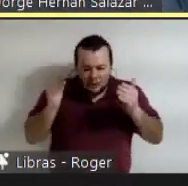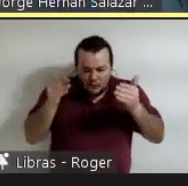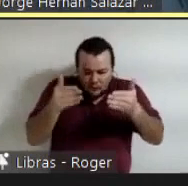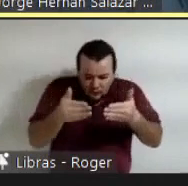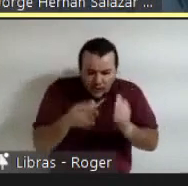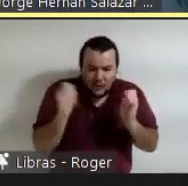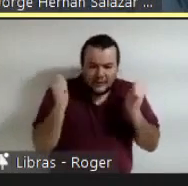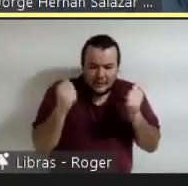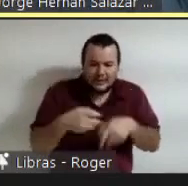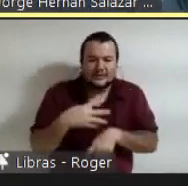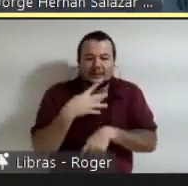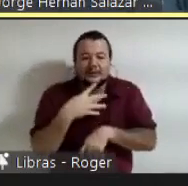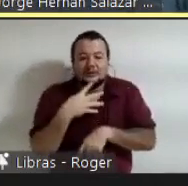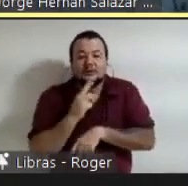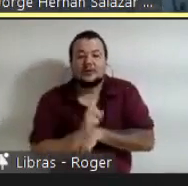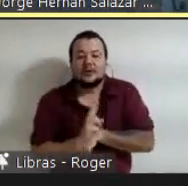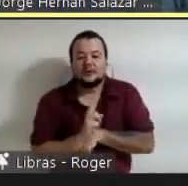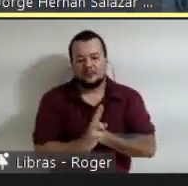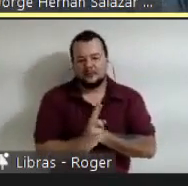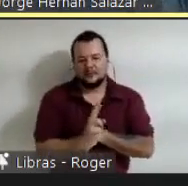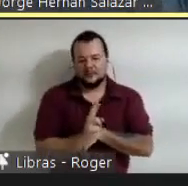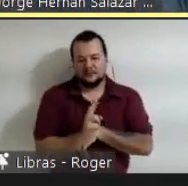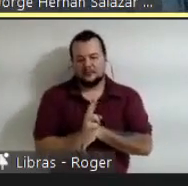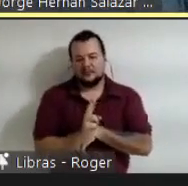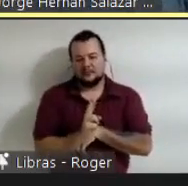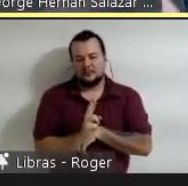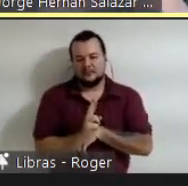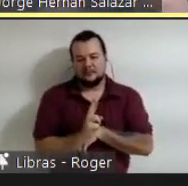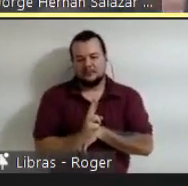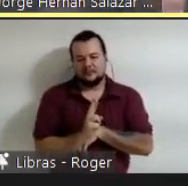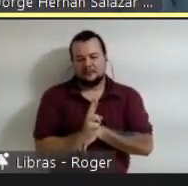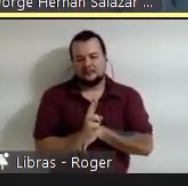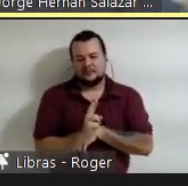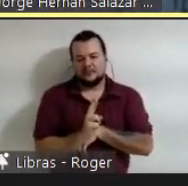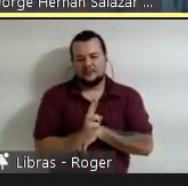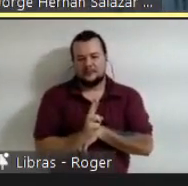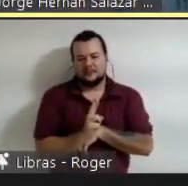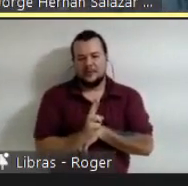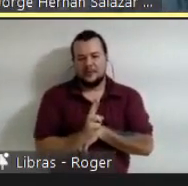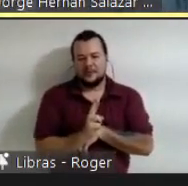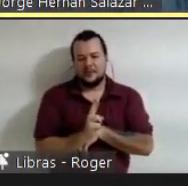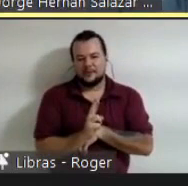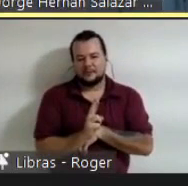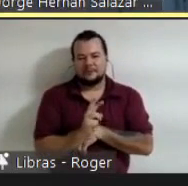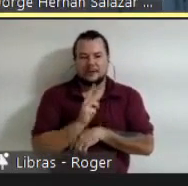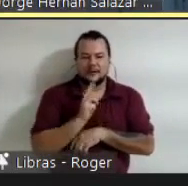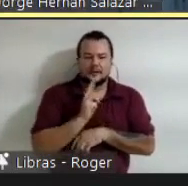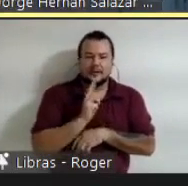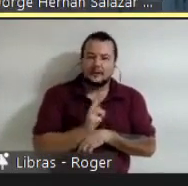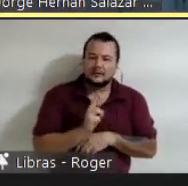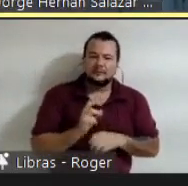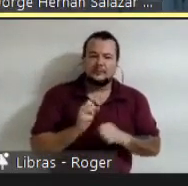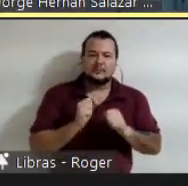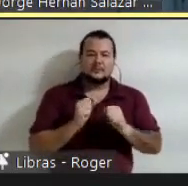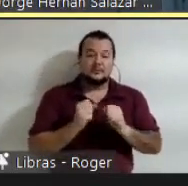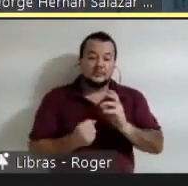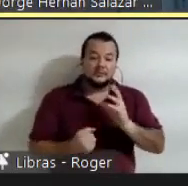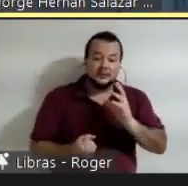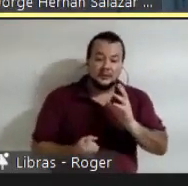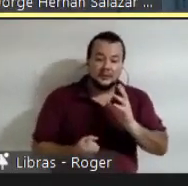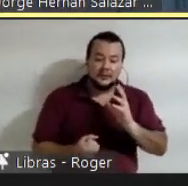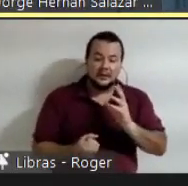E mientras mais respostas conozco, mientras mais respostas posso reproducir, melhor é meu rendimento acadêmico.